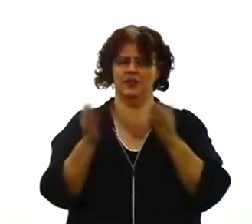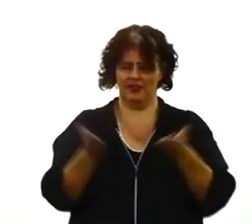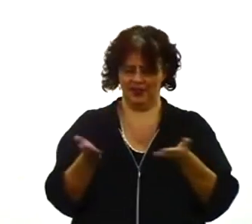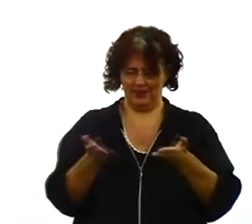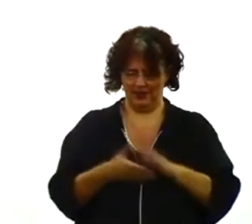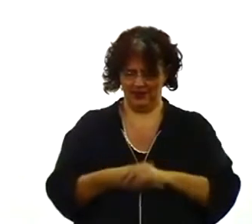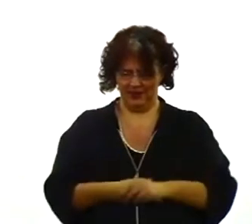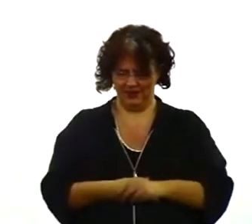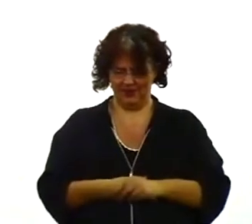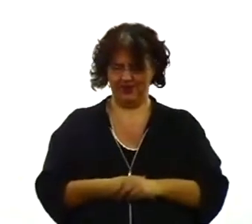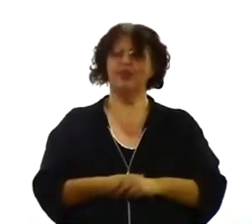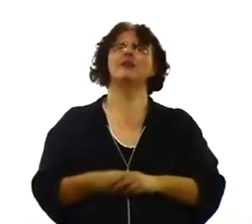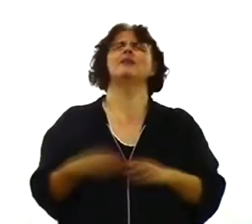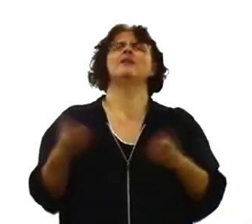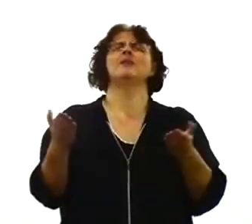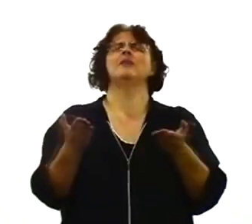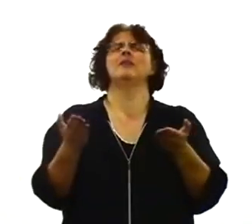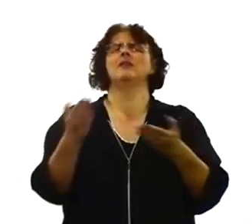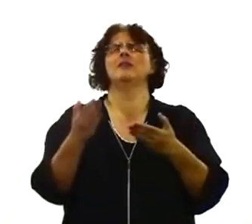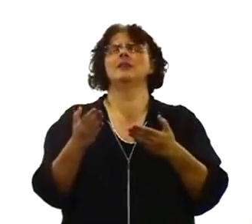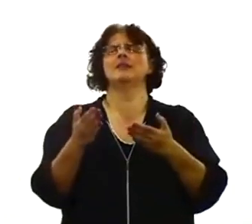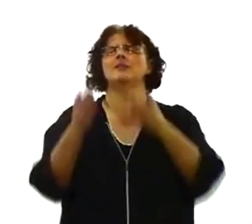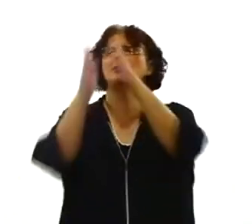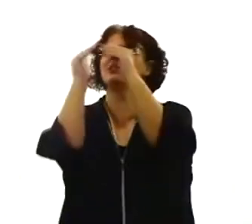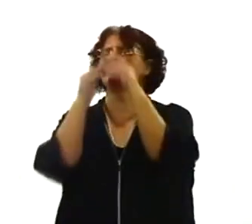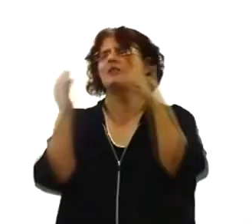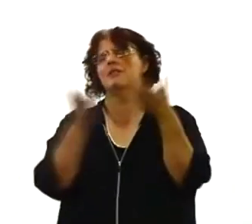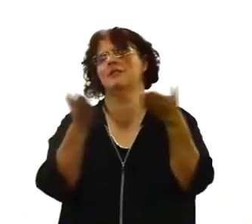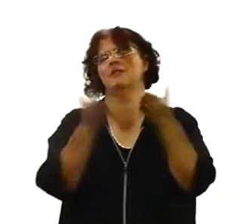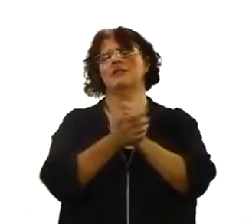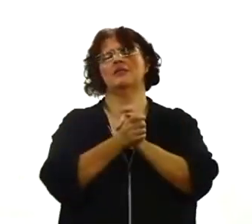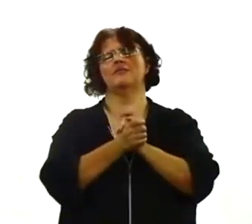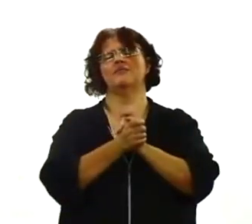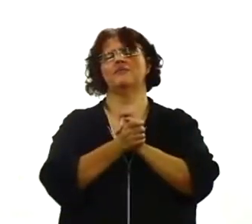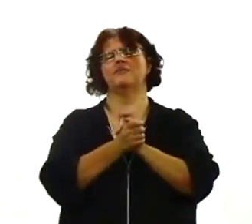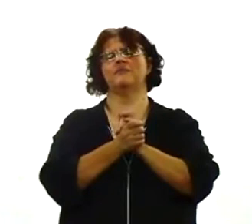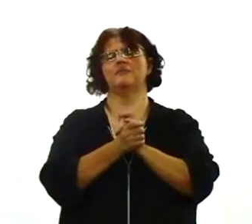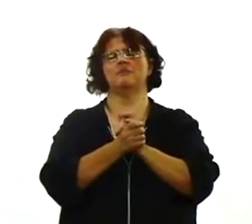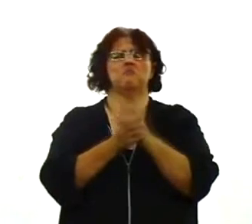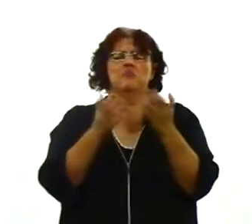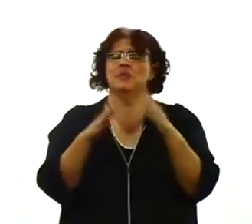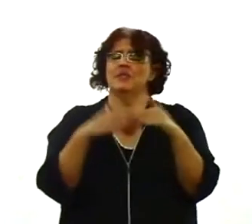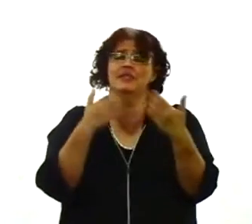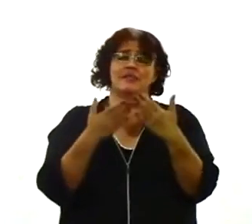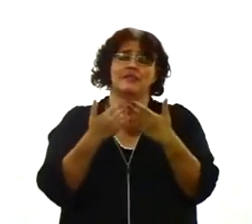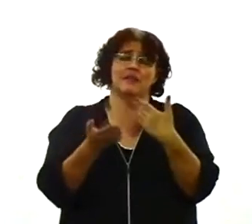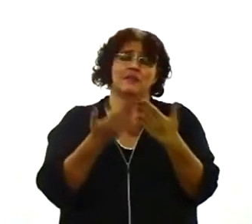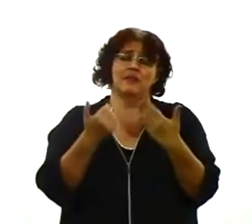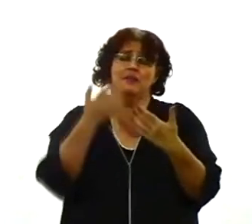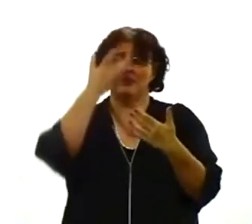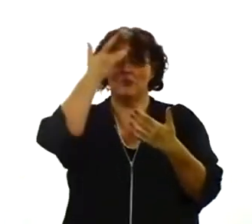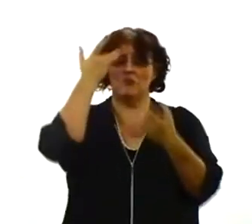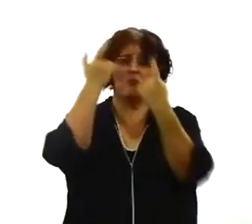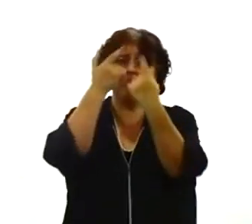canção. Mas eu gostaria de interceder agora, por talvez tenha tido alguém que tenha acompanhado a nossa